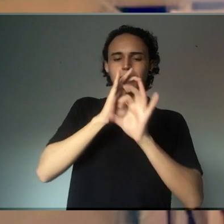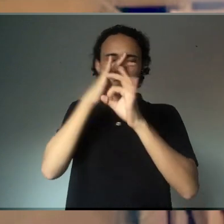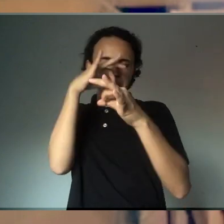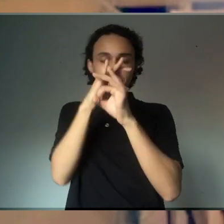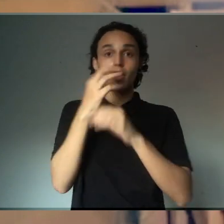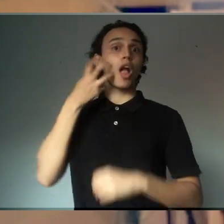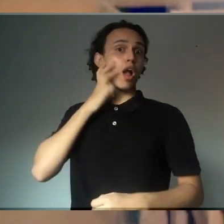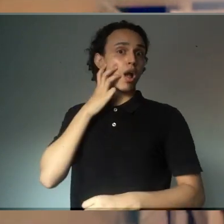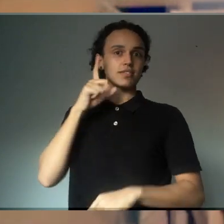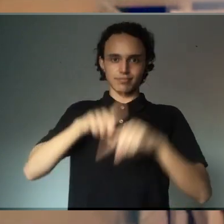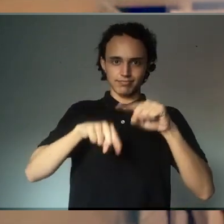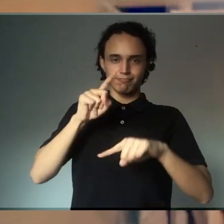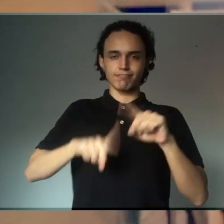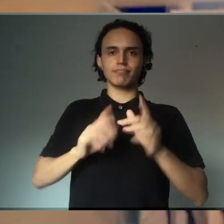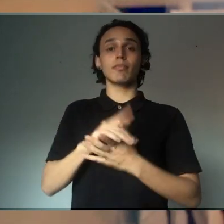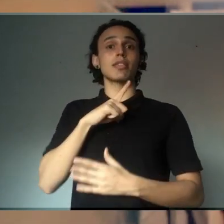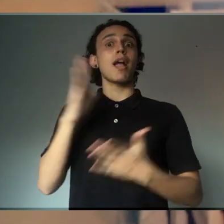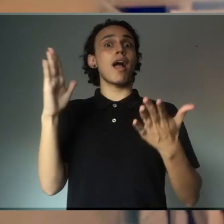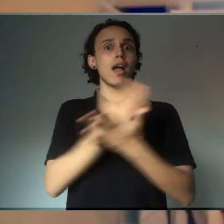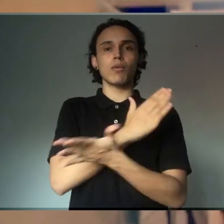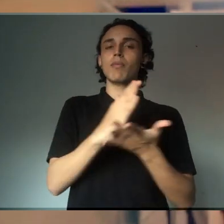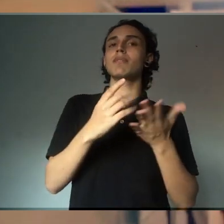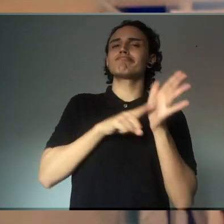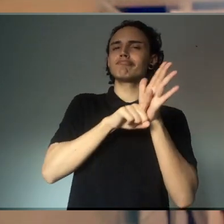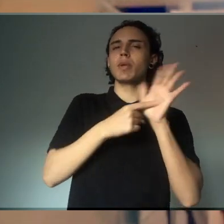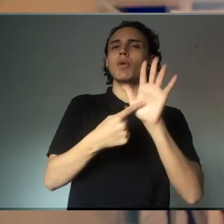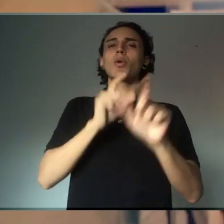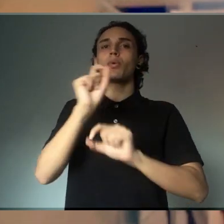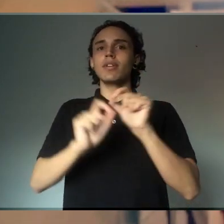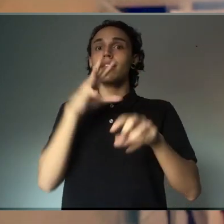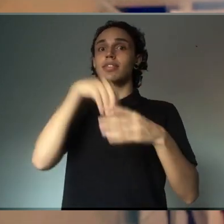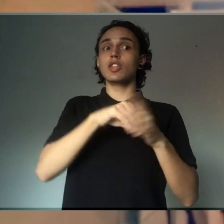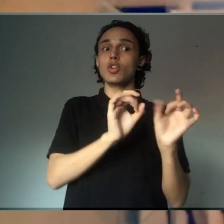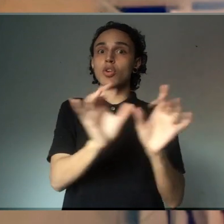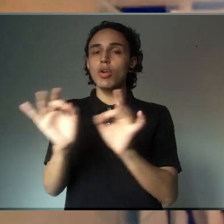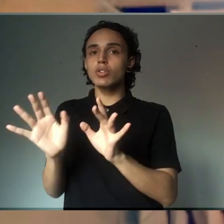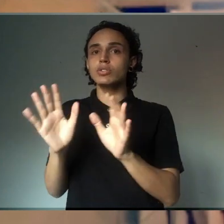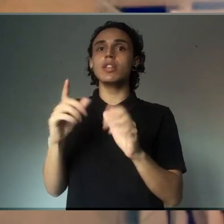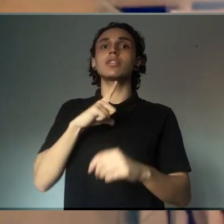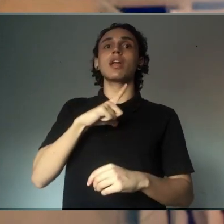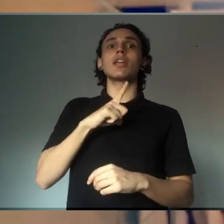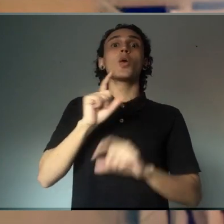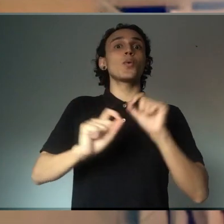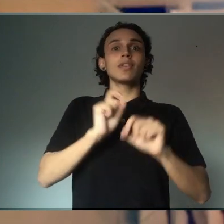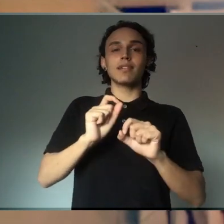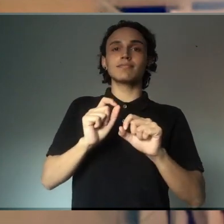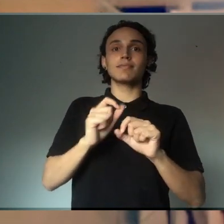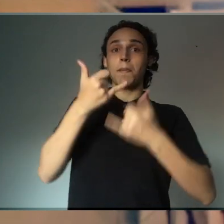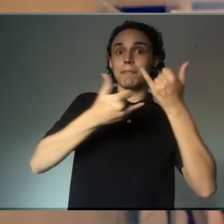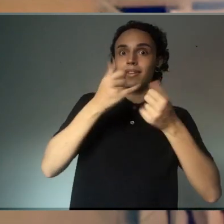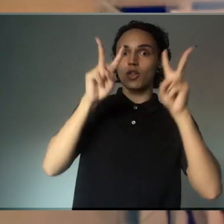Algumas pesquisas apontam, inclusive, que em algumas lojas os brinquedos científicos ficam no lado dos meninos. Então é